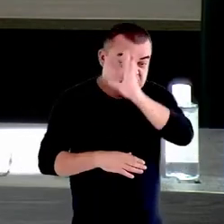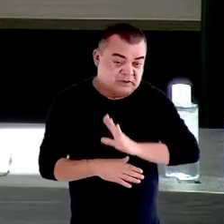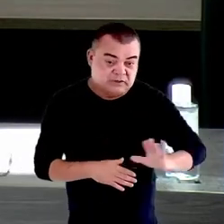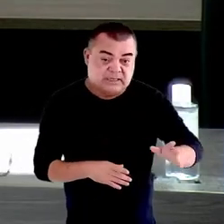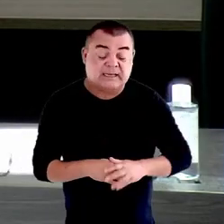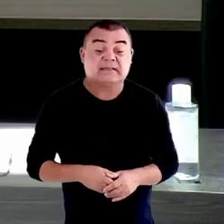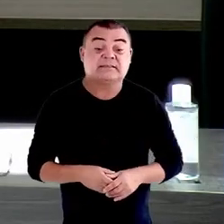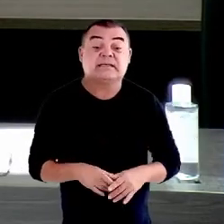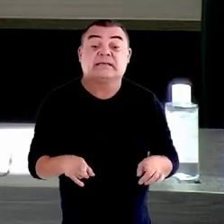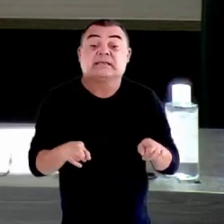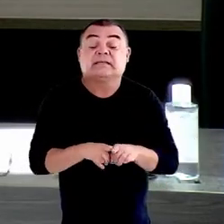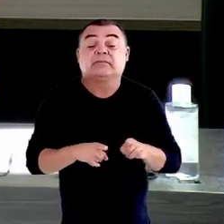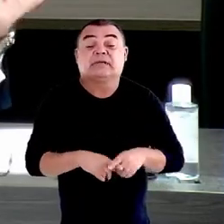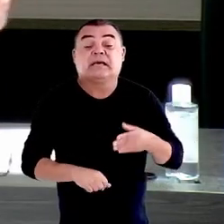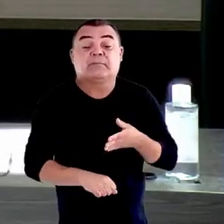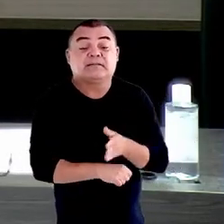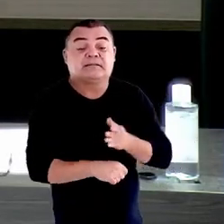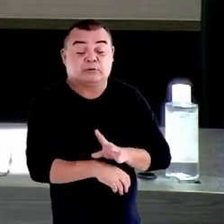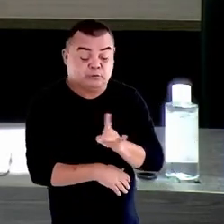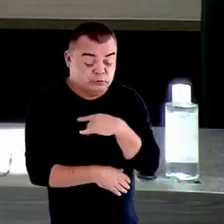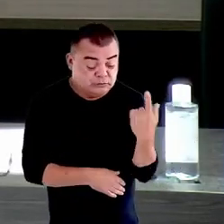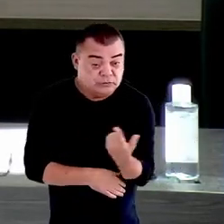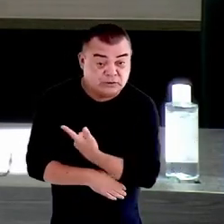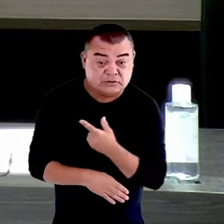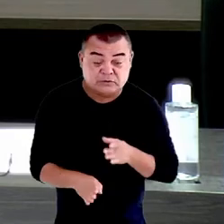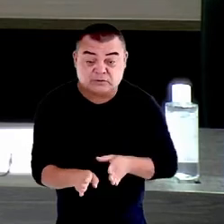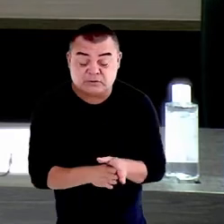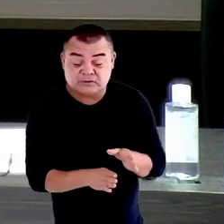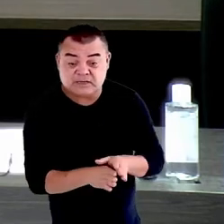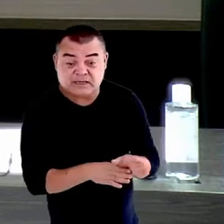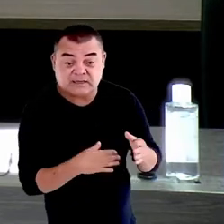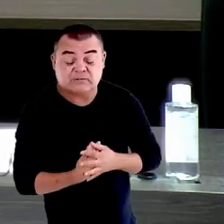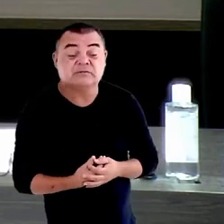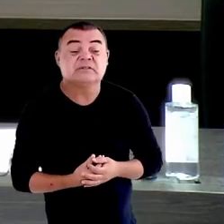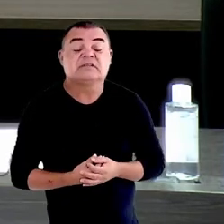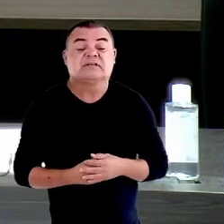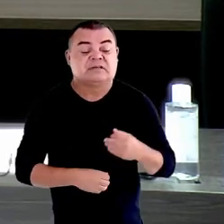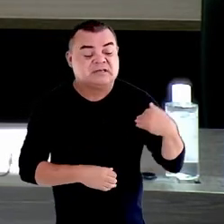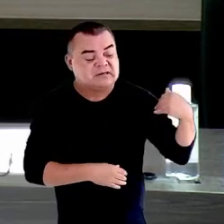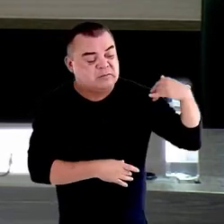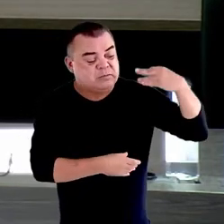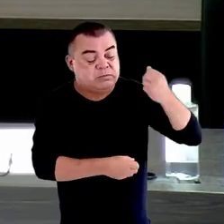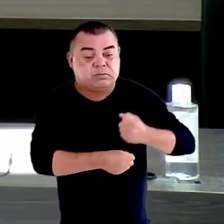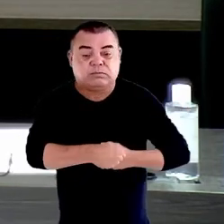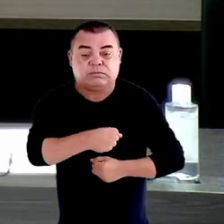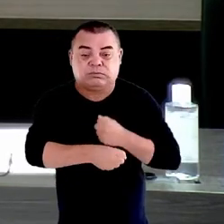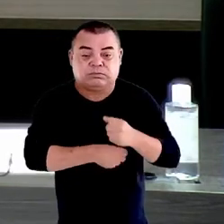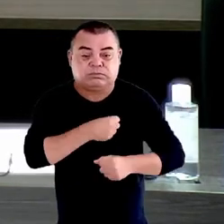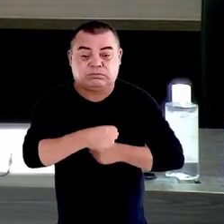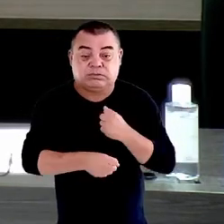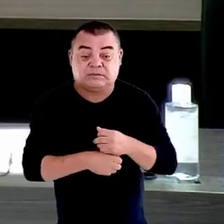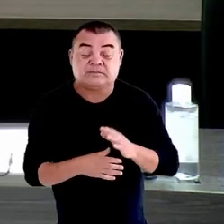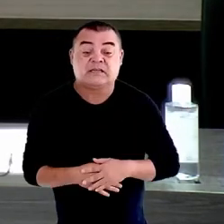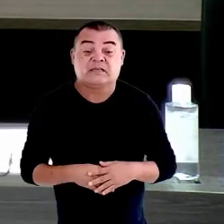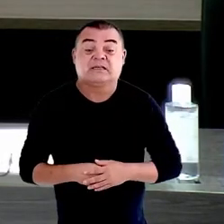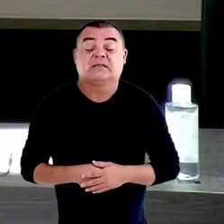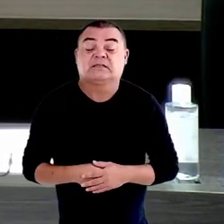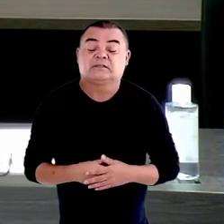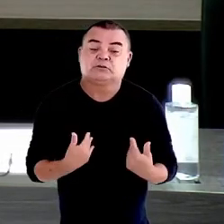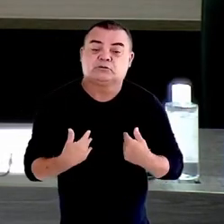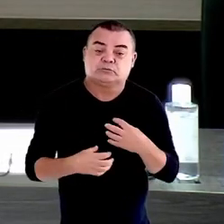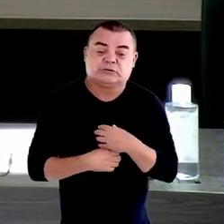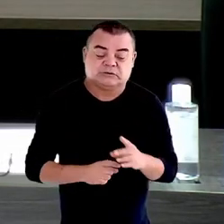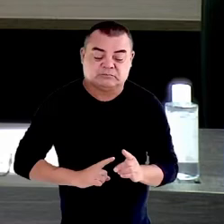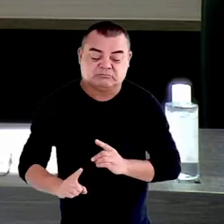mais até uma participação dos nossos conselheiros, afetos a cada um dos ramos, que, de maneira dialogada,